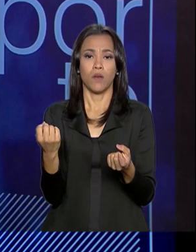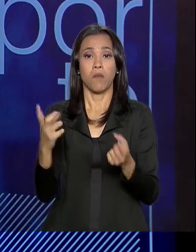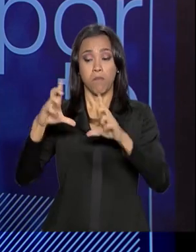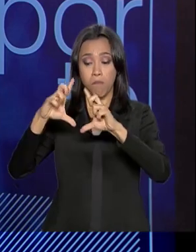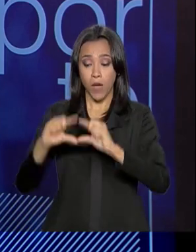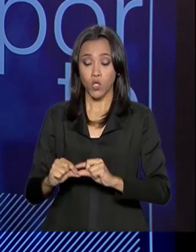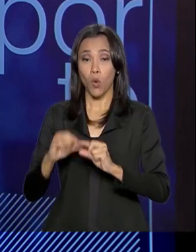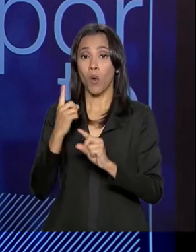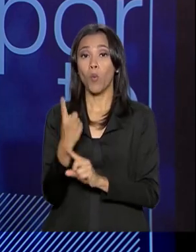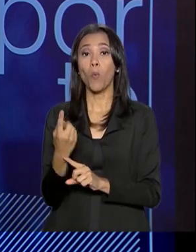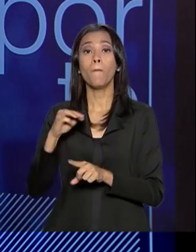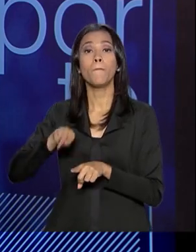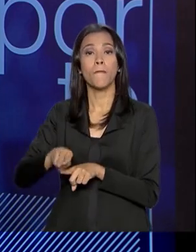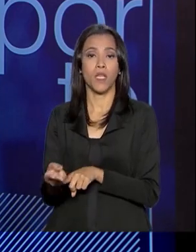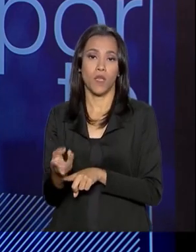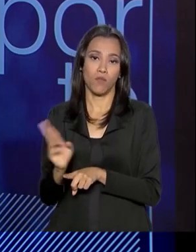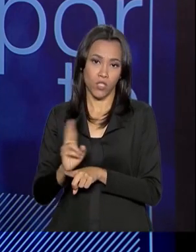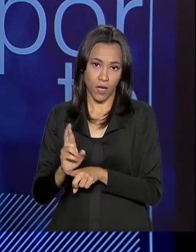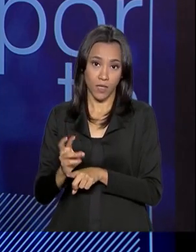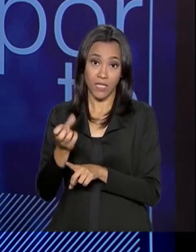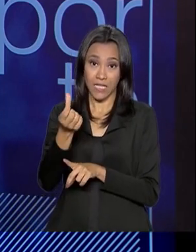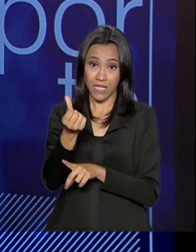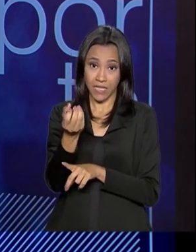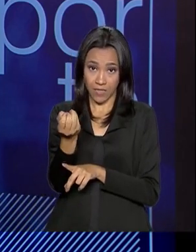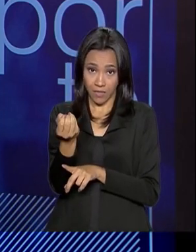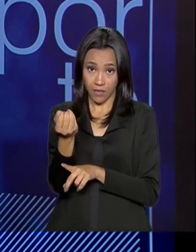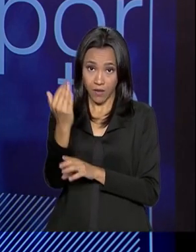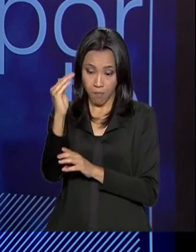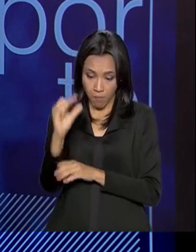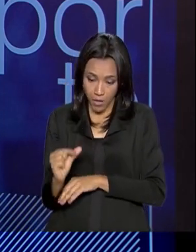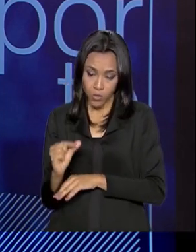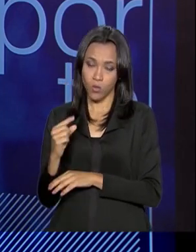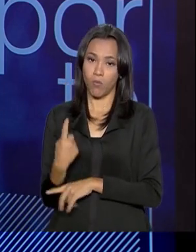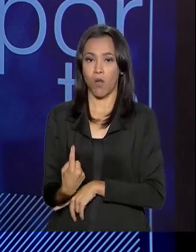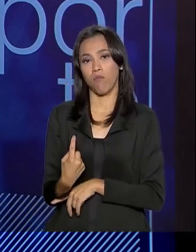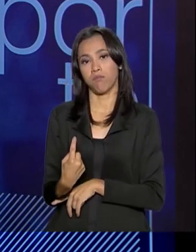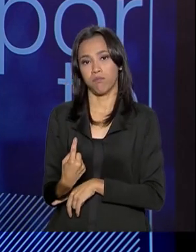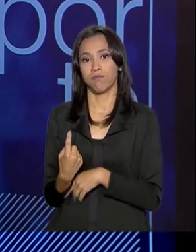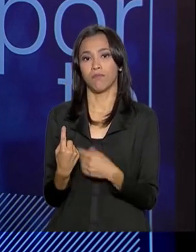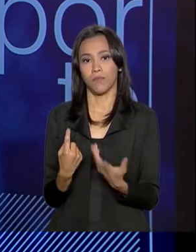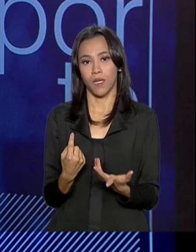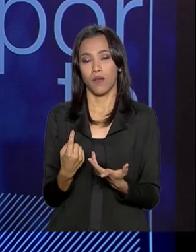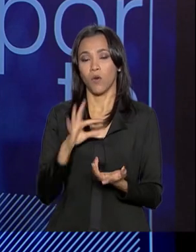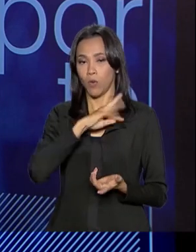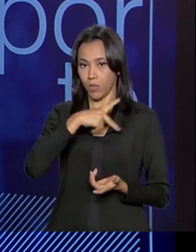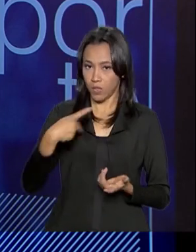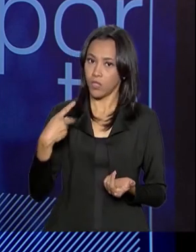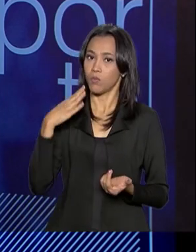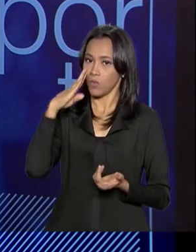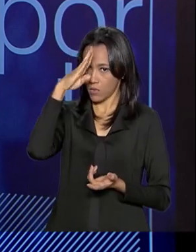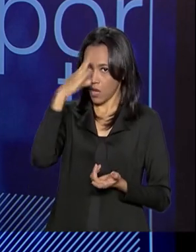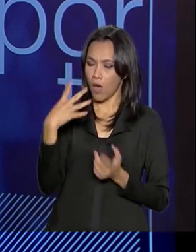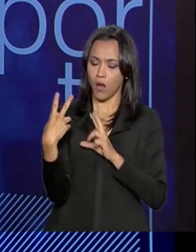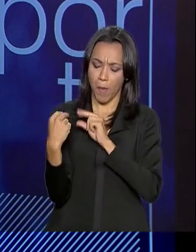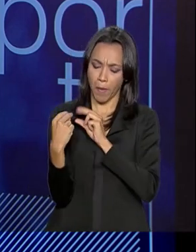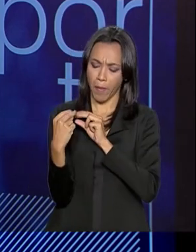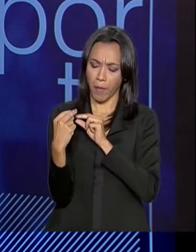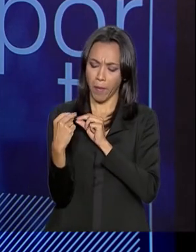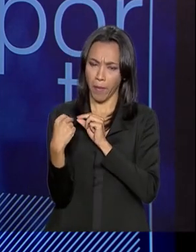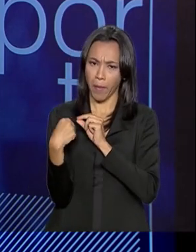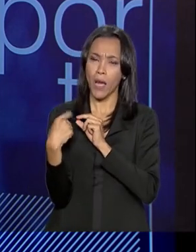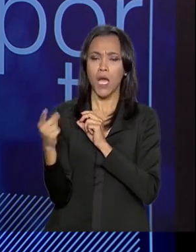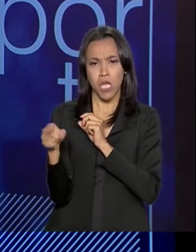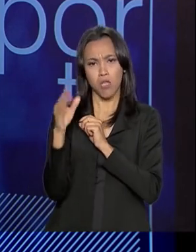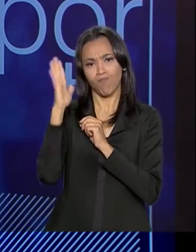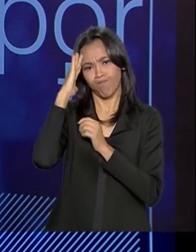baixou para 1 milhão de reais, de 60 para 1. O presidente Bolsonaro, foi discutido com ele, ele entendeu que